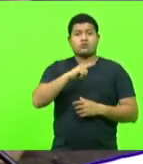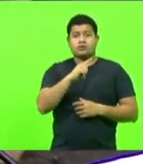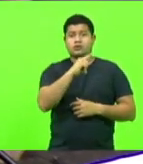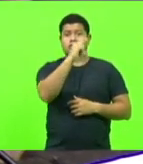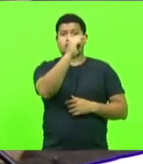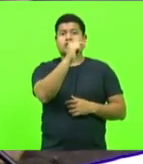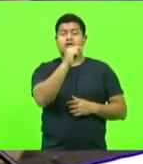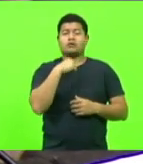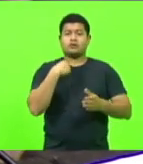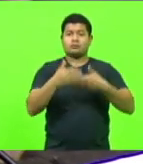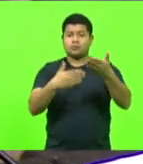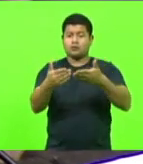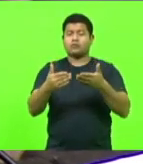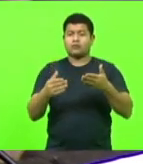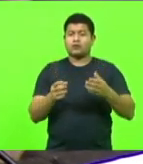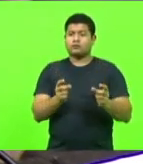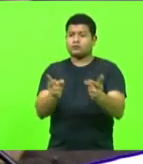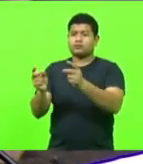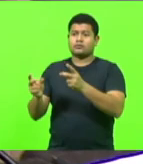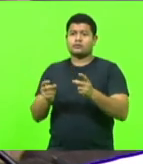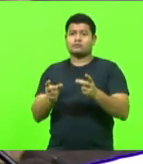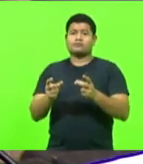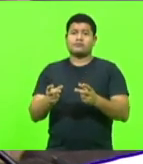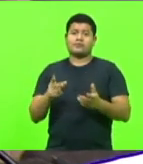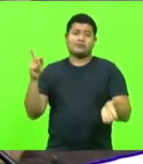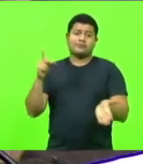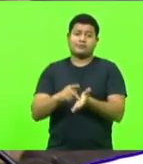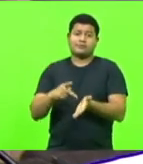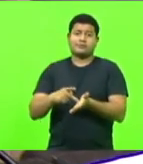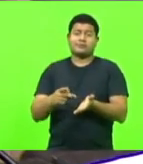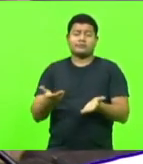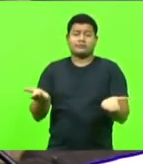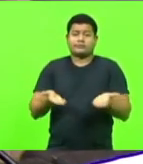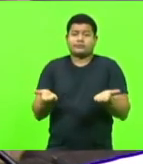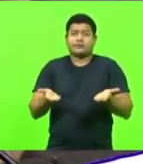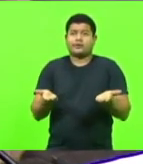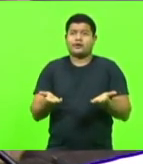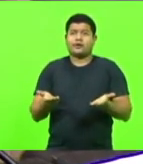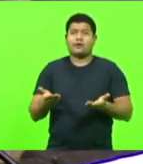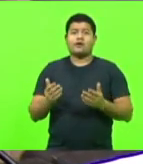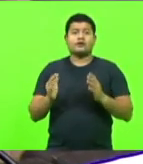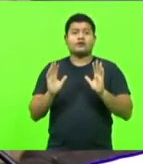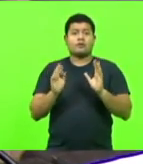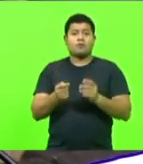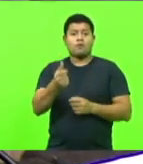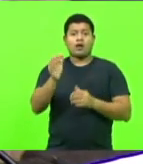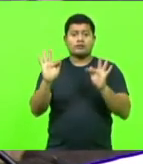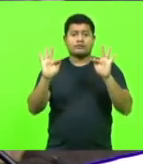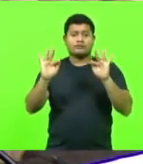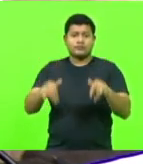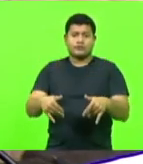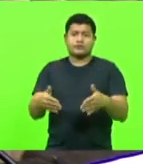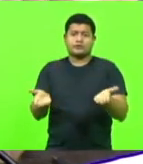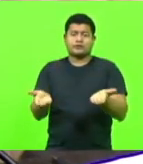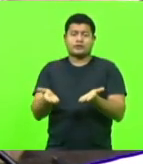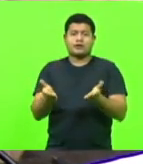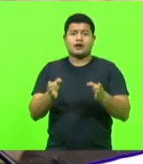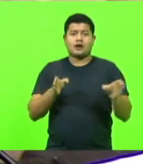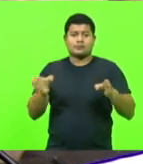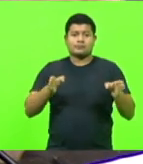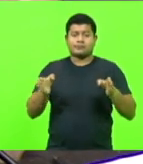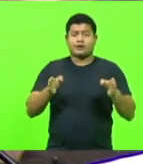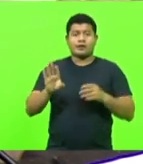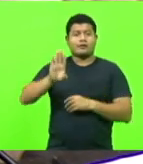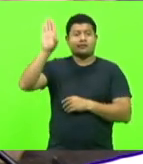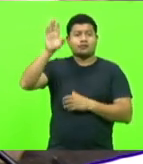deve e vai privatizar alguma coisa. Mas o fato é que nós estamos nos caminhando para o último ano de mandato deste governo